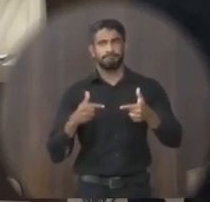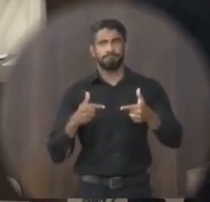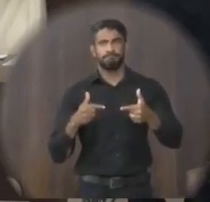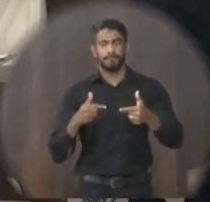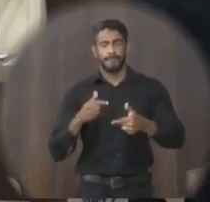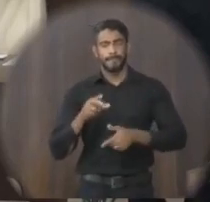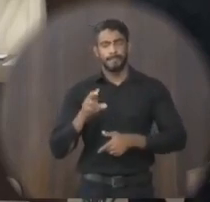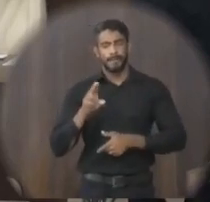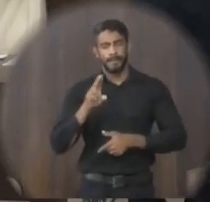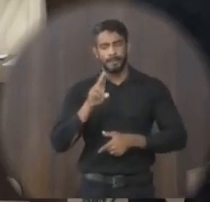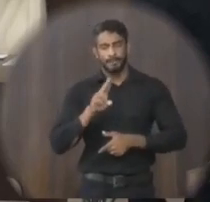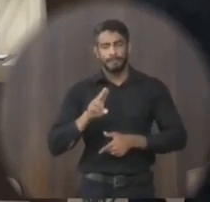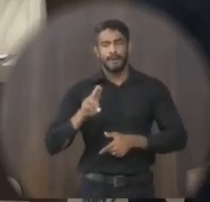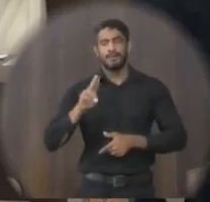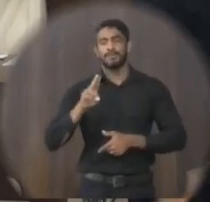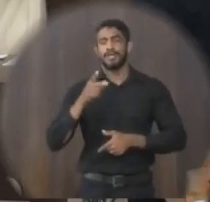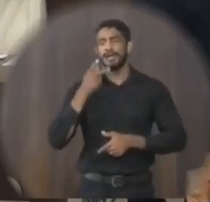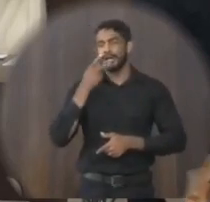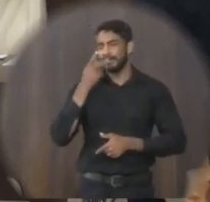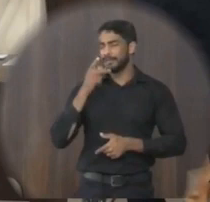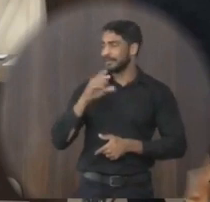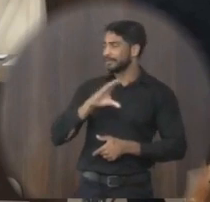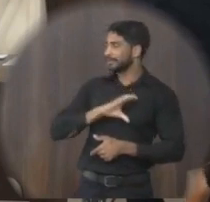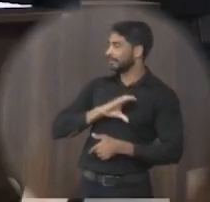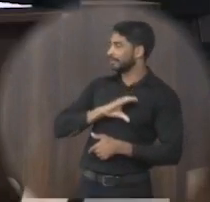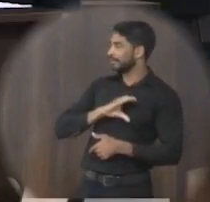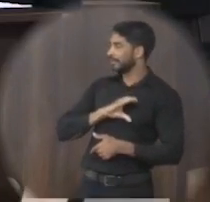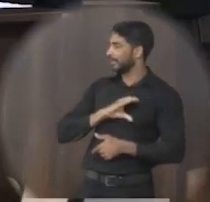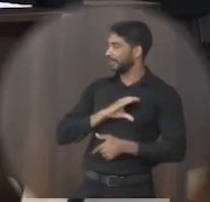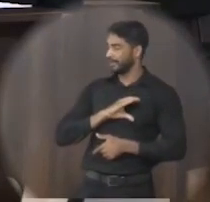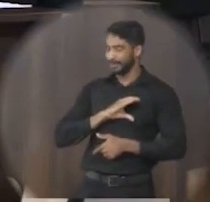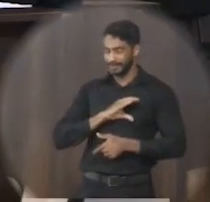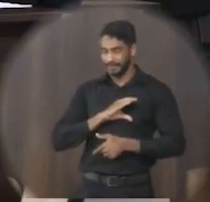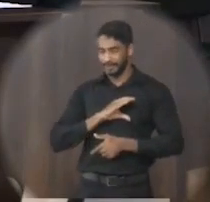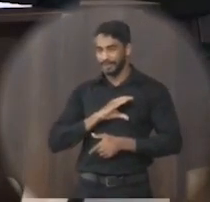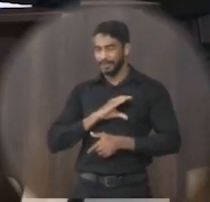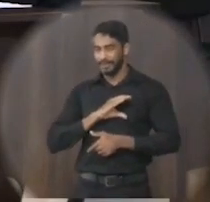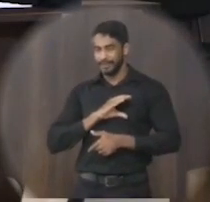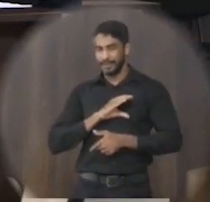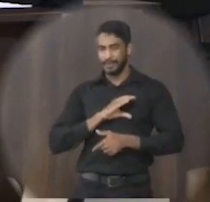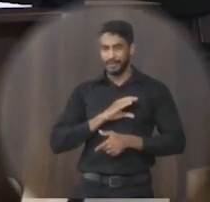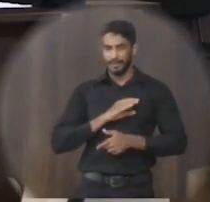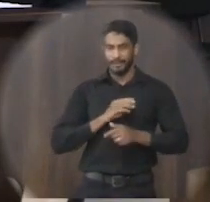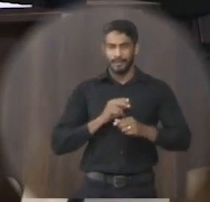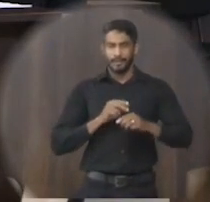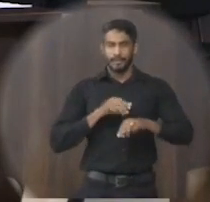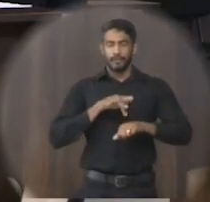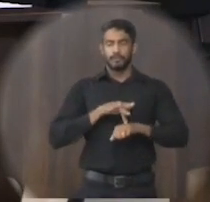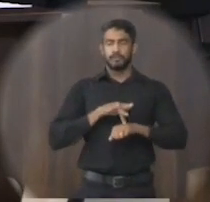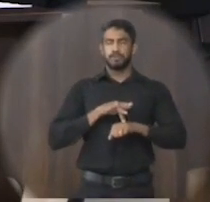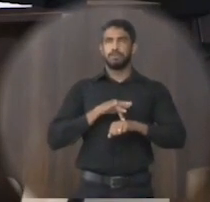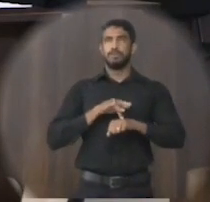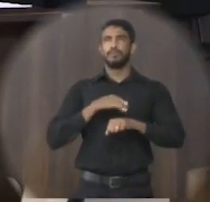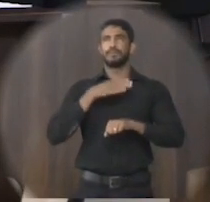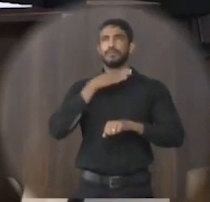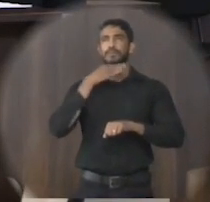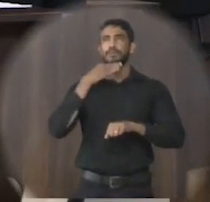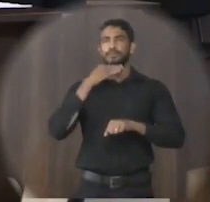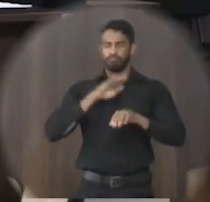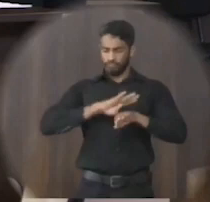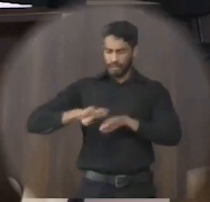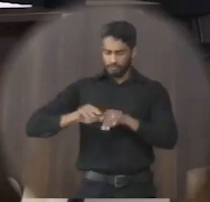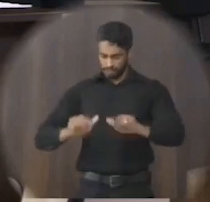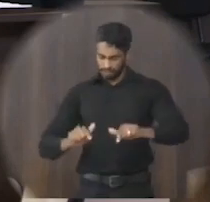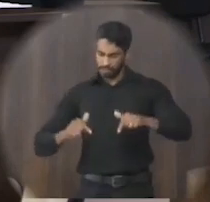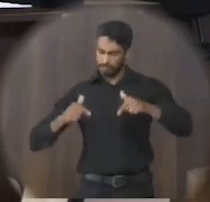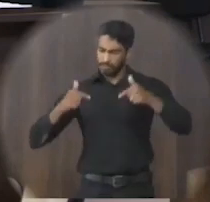usar a frase da colega, sair do luto e vir para a luta em prol aos direitos